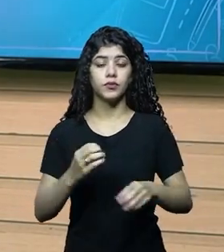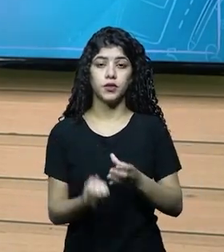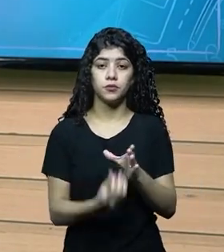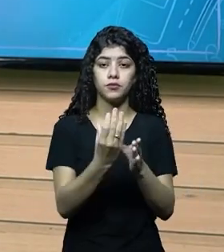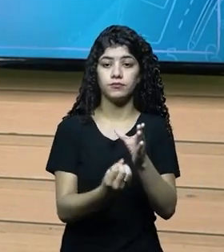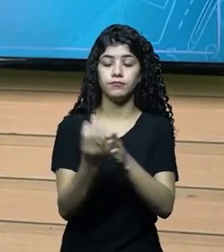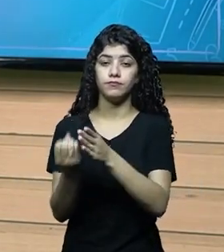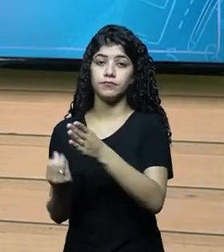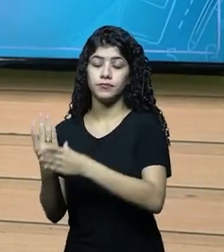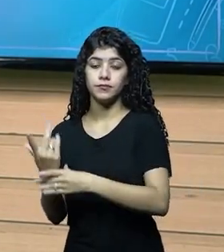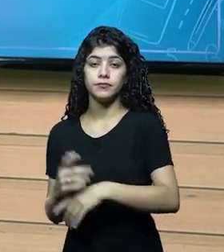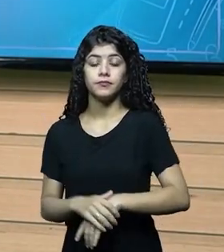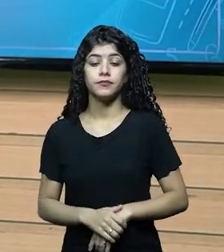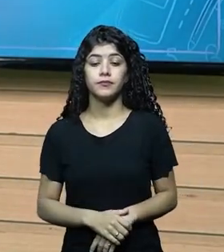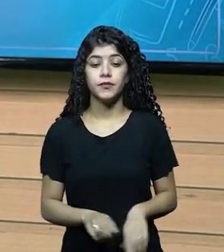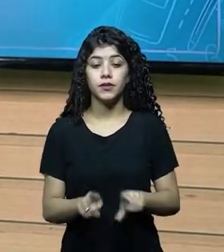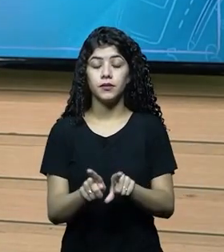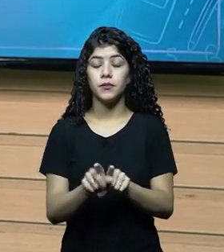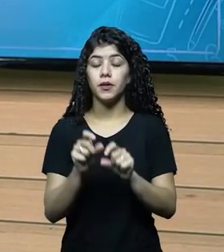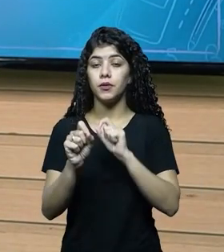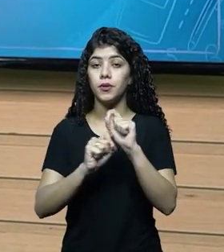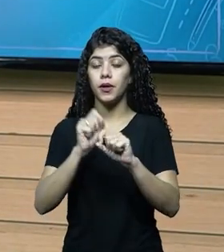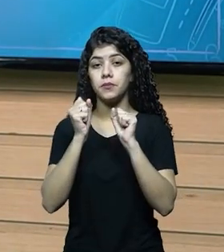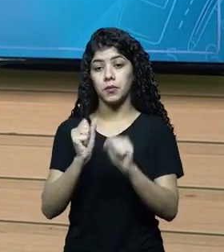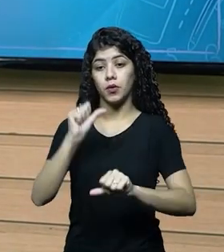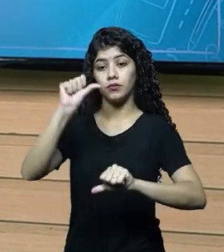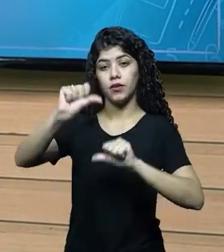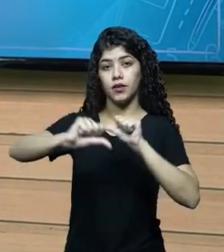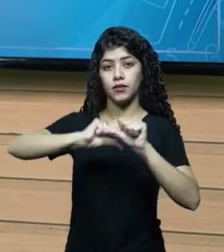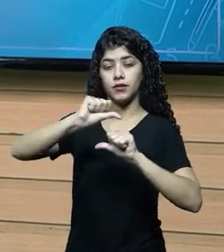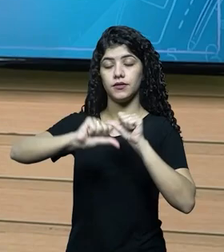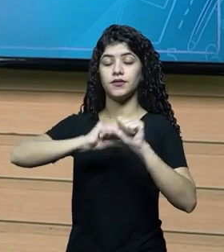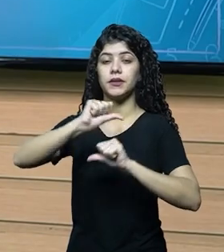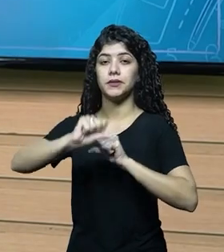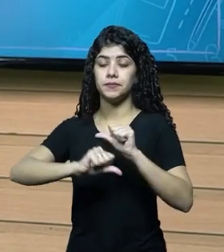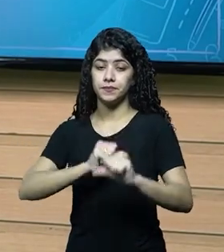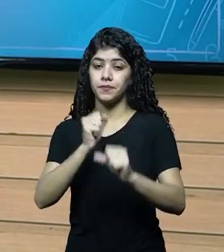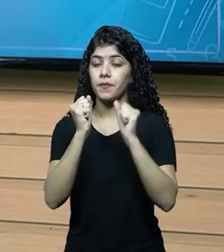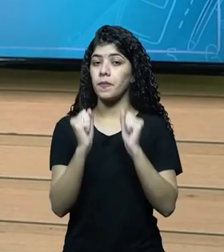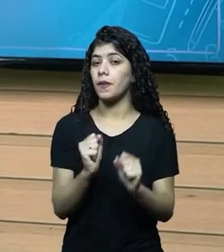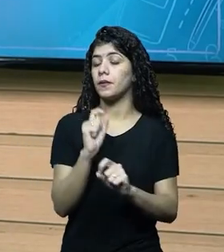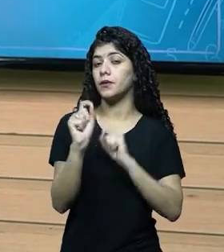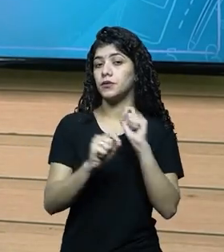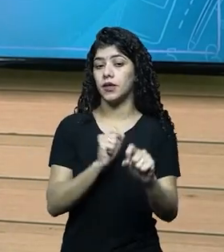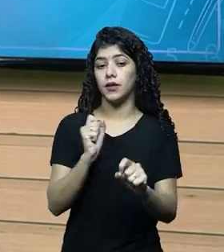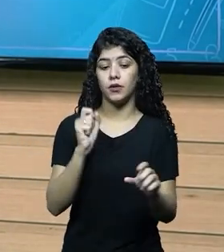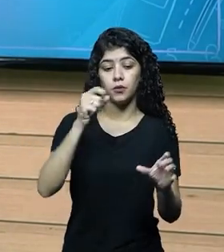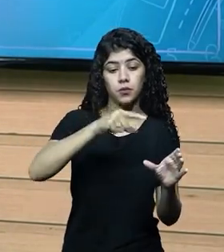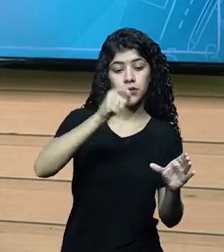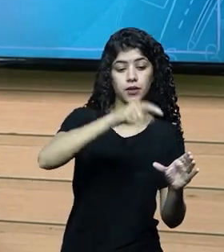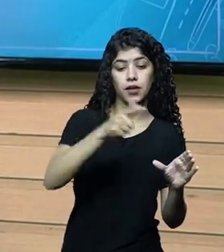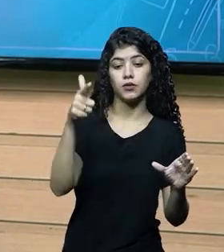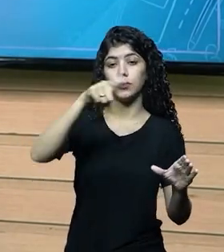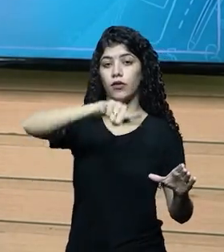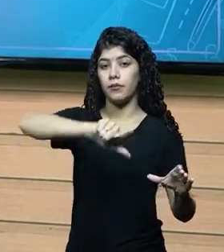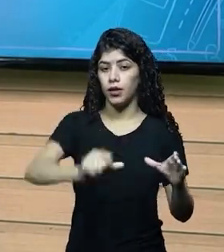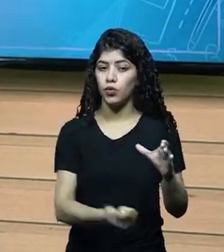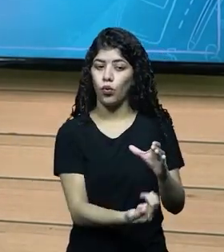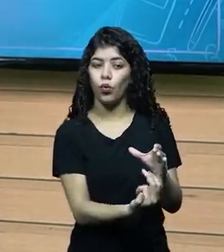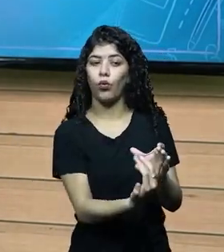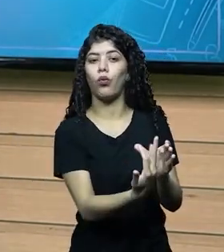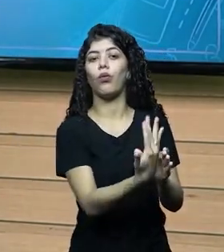e eles também podem ser renováveis, certo? Você pode fazer um replantio ou no caso se for